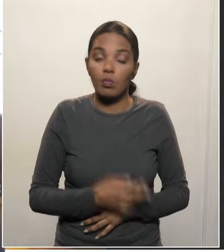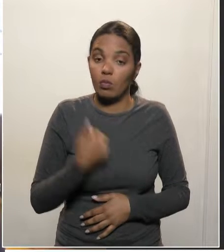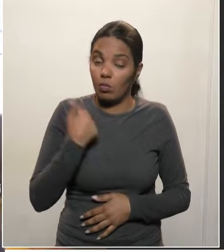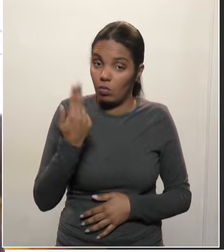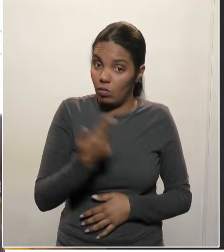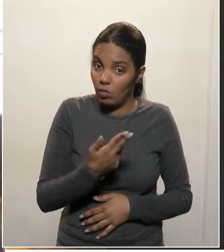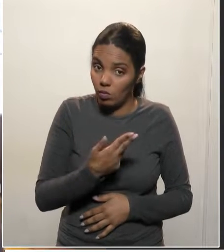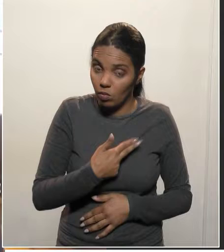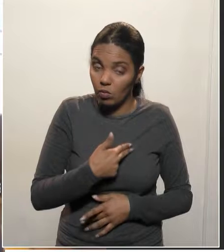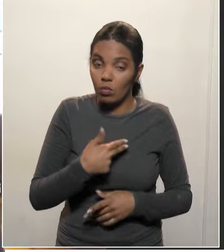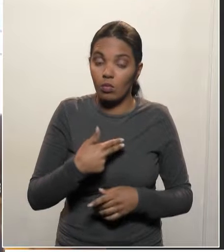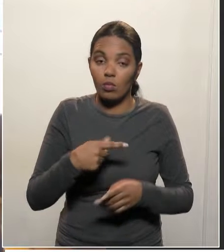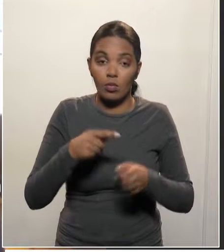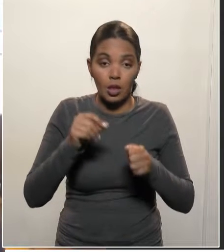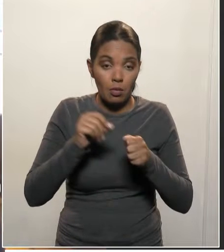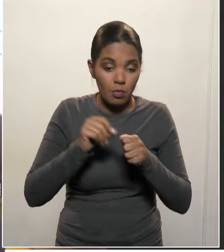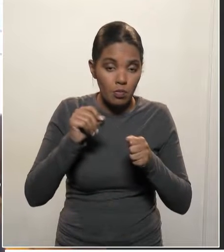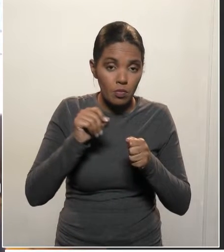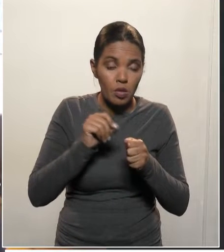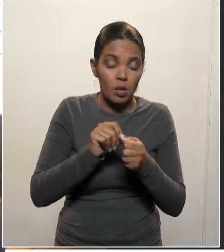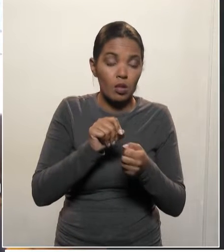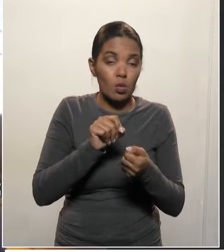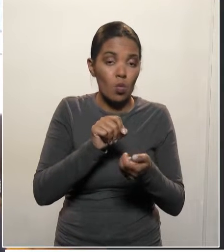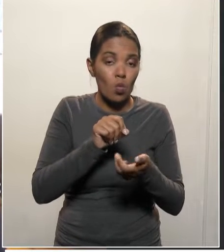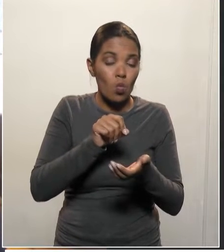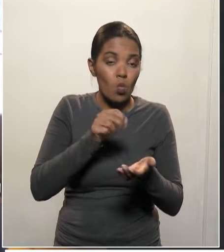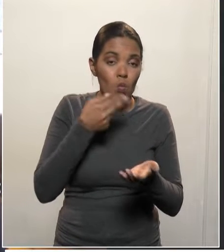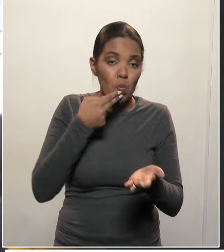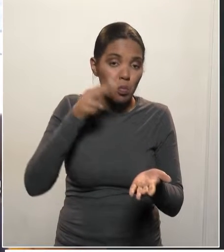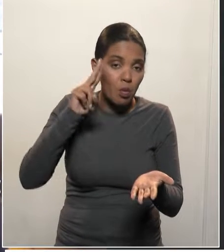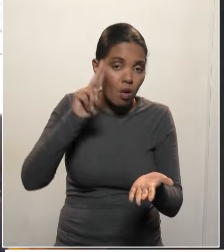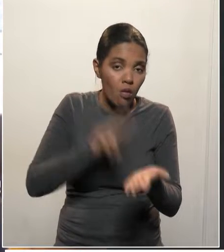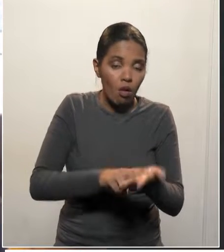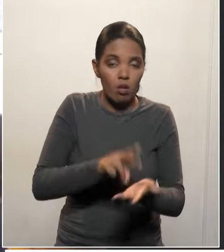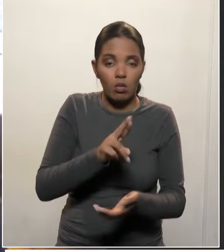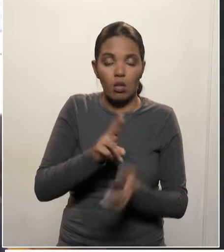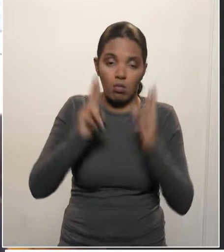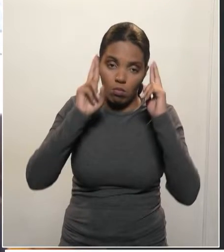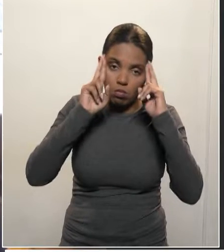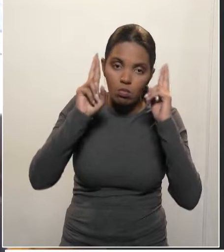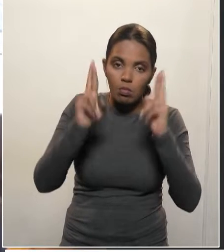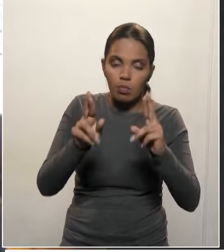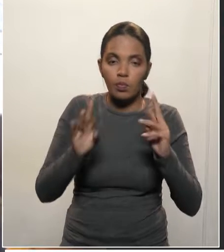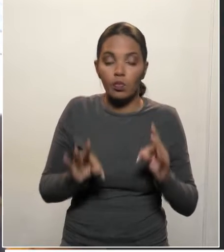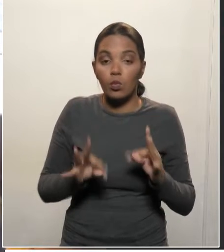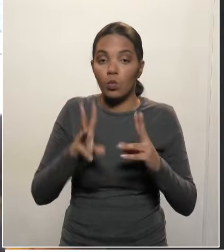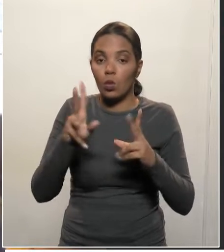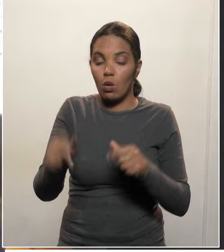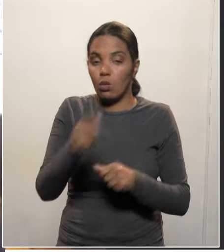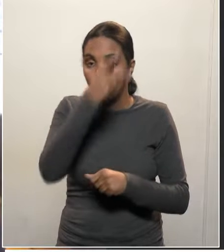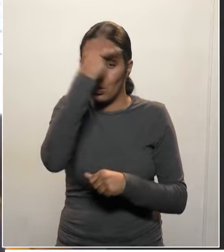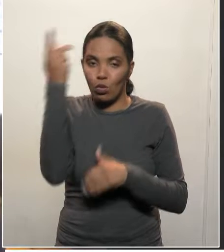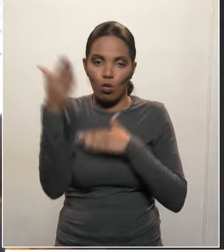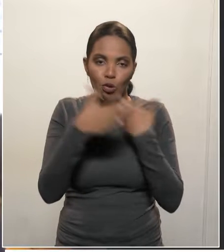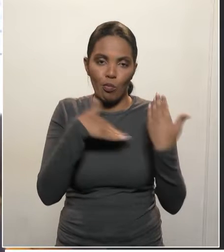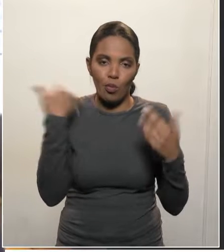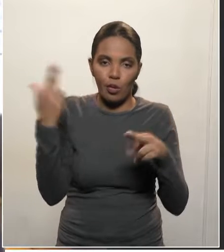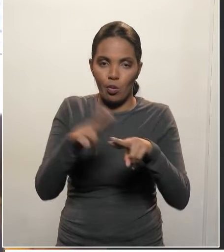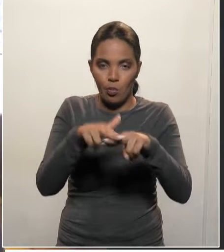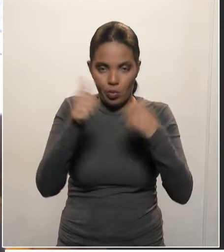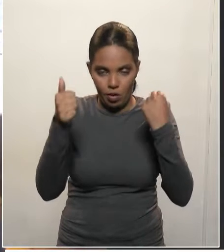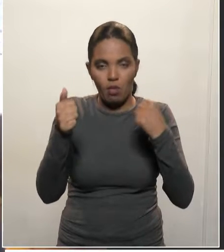aí um ato de respeito a todas as vítimas do coronavírus, quando se completava 30 mil mortes.